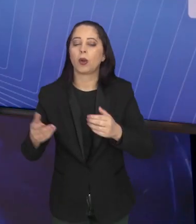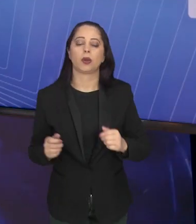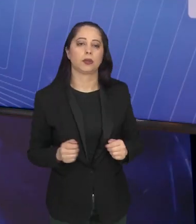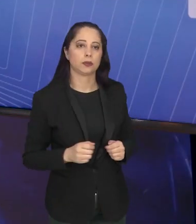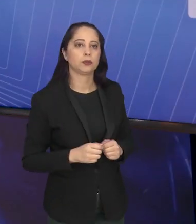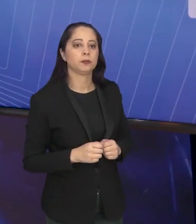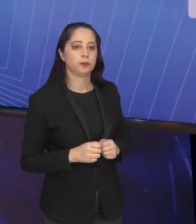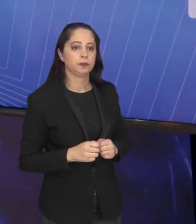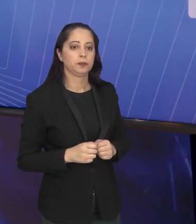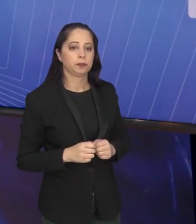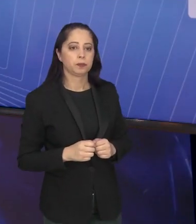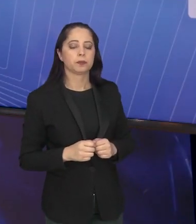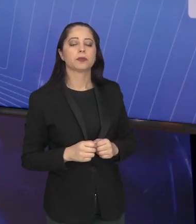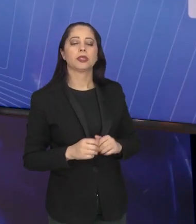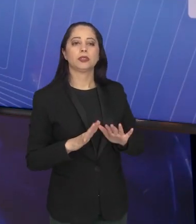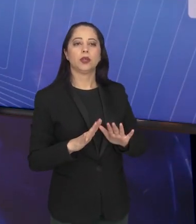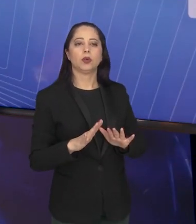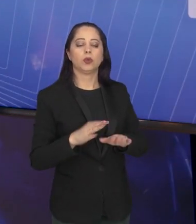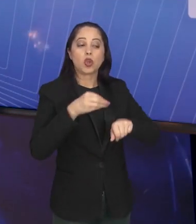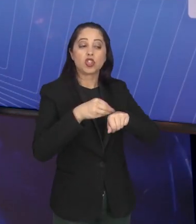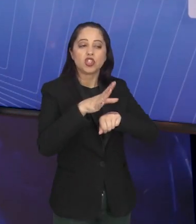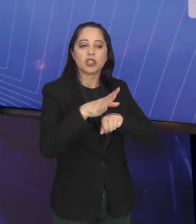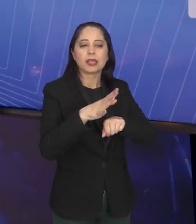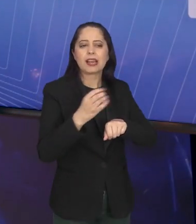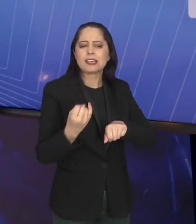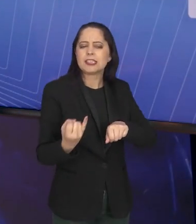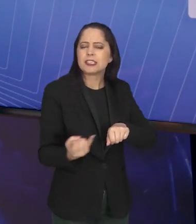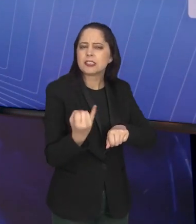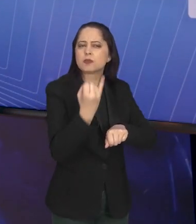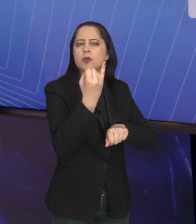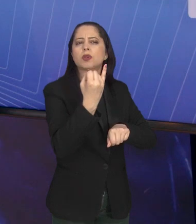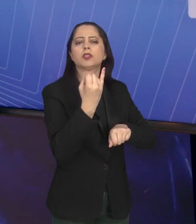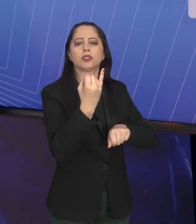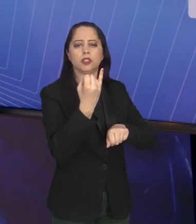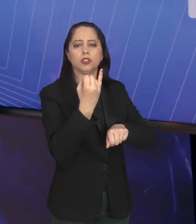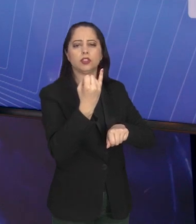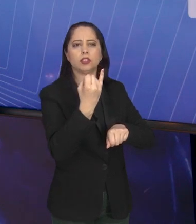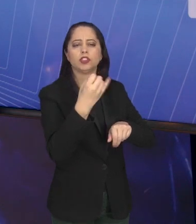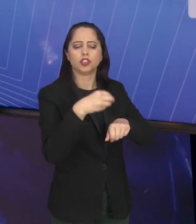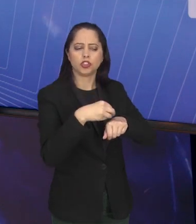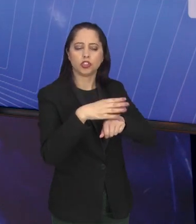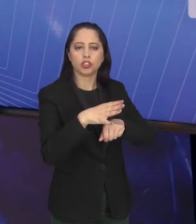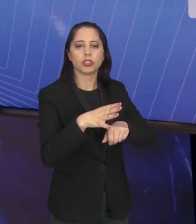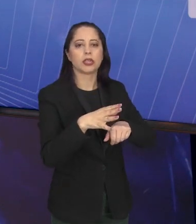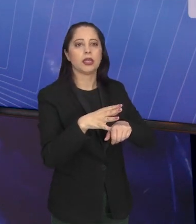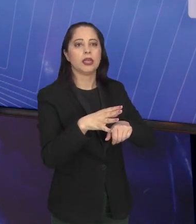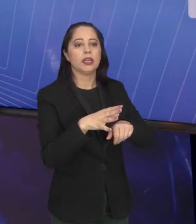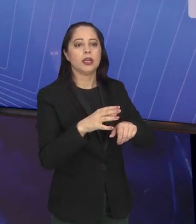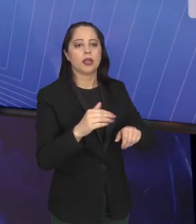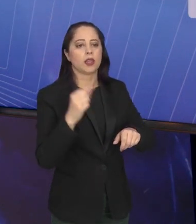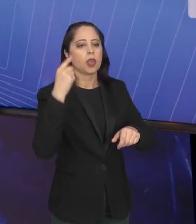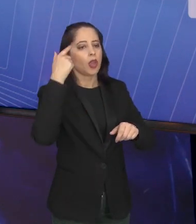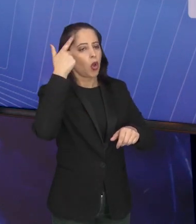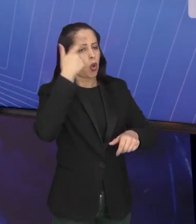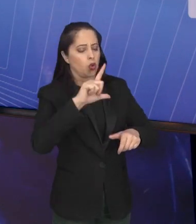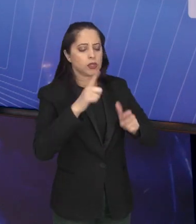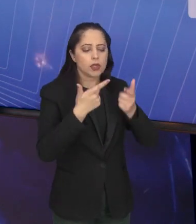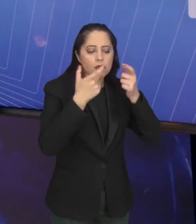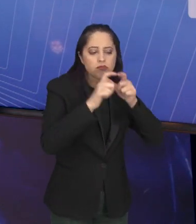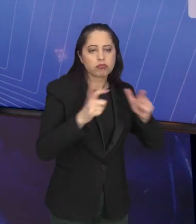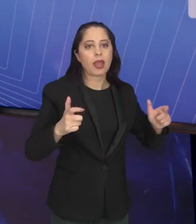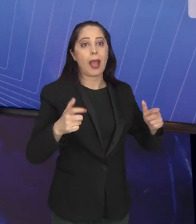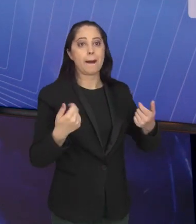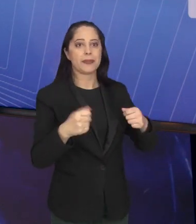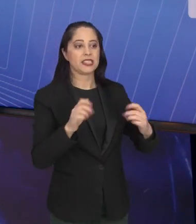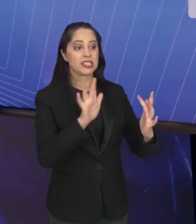um fator fundamental que pode ajudar nas suas vendas, propriamente dito, e também no crescimento pessoal e profissional, é